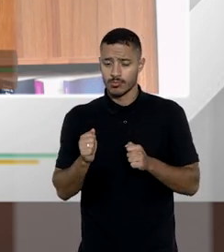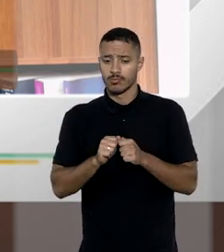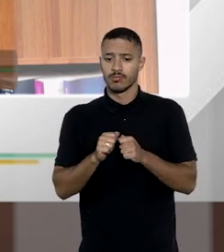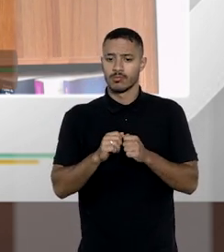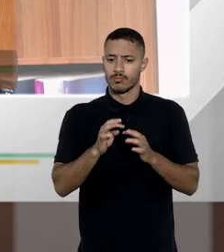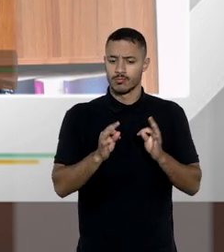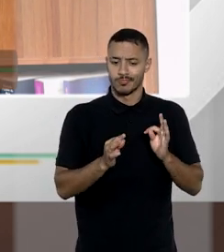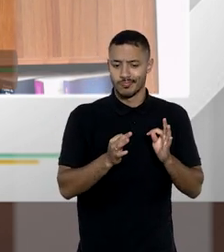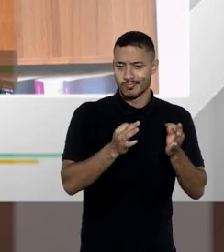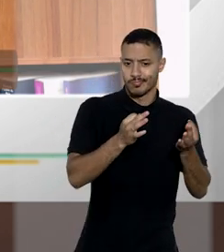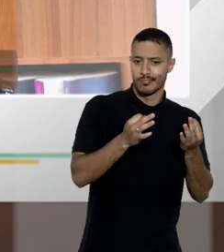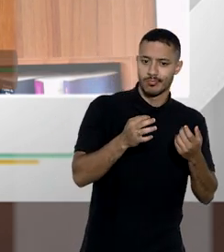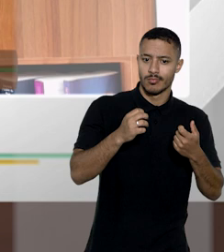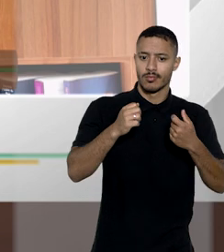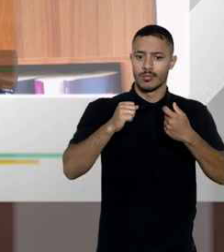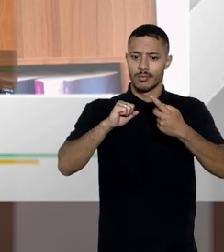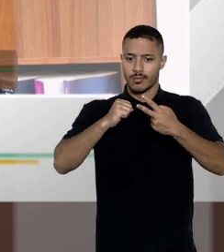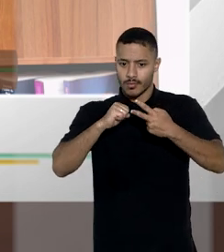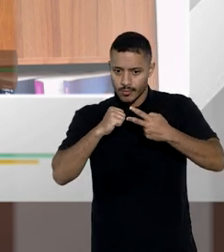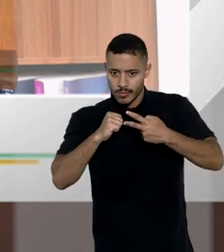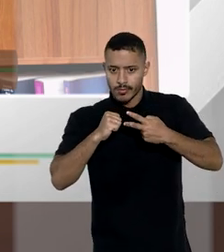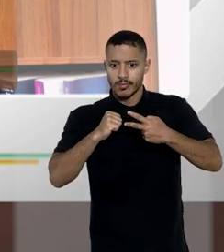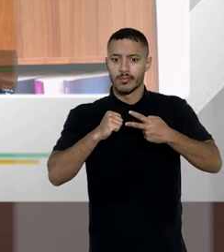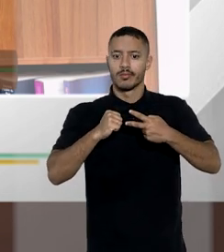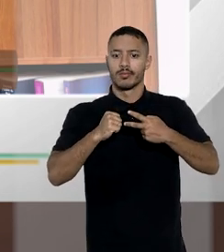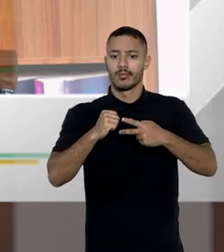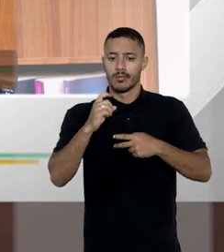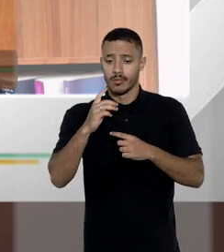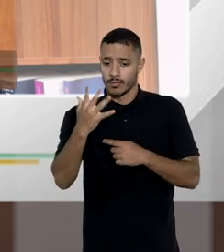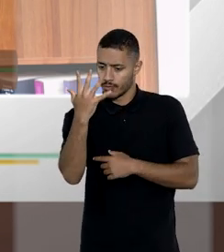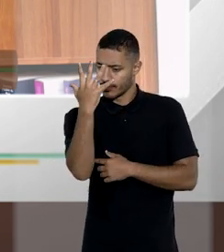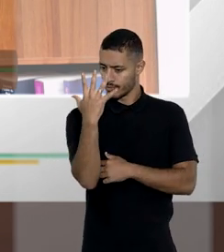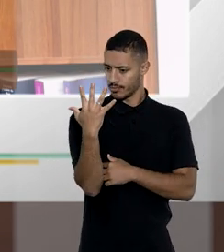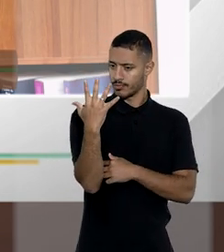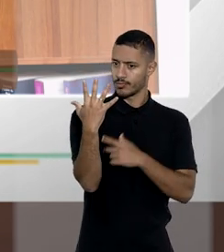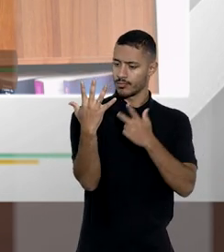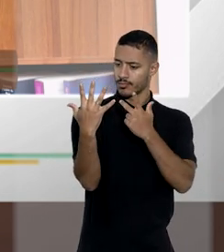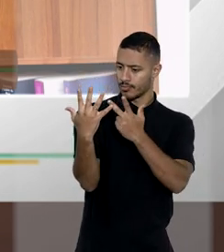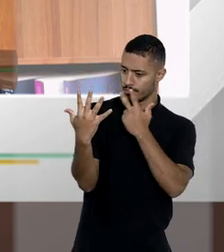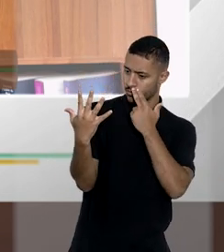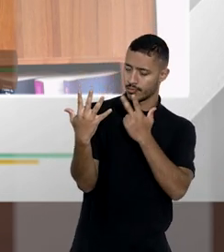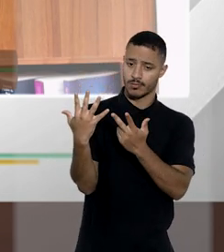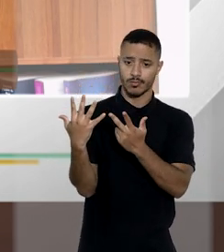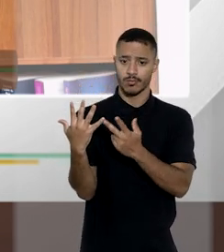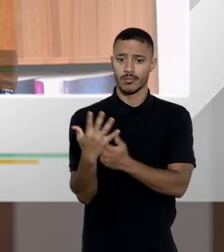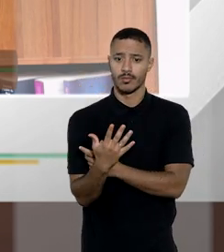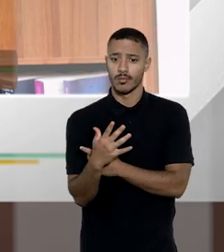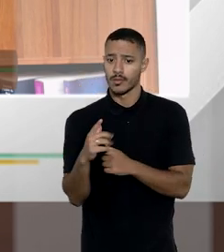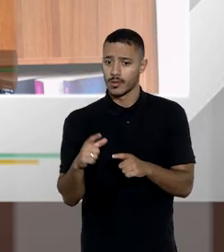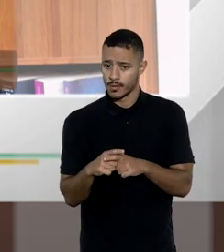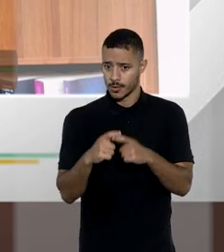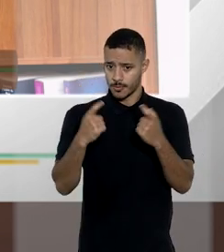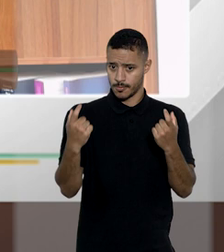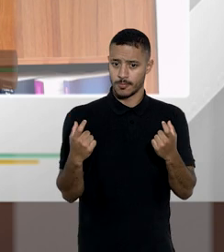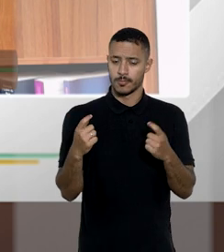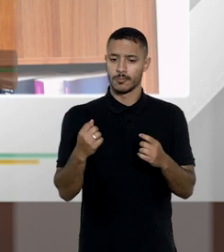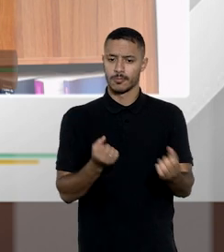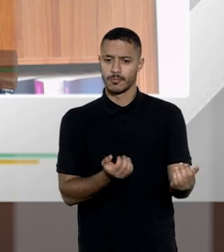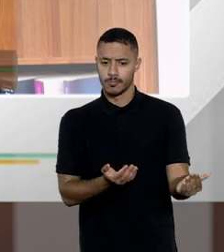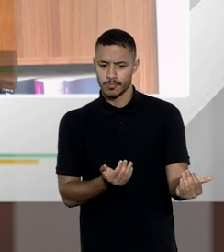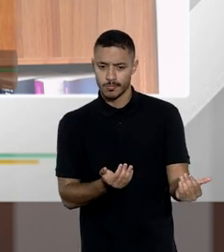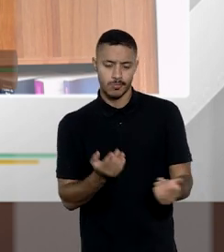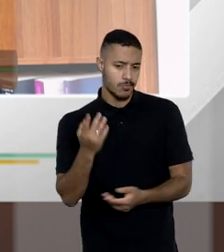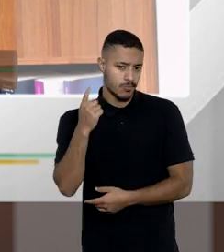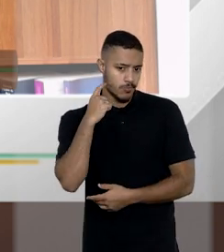faz transações bancárias de elevado valor apenas com reconhecimento facial se a gente considerar que a maioria dos